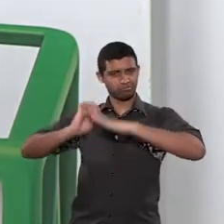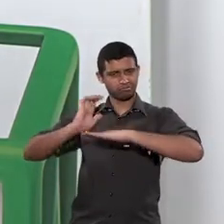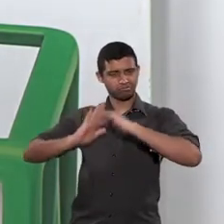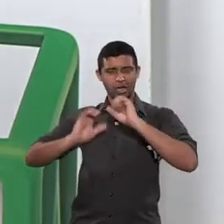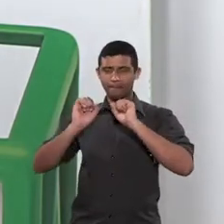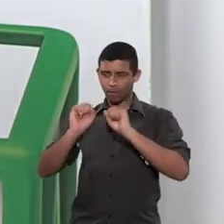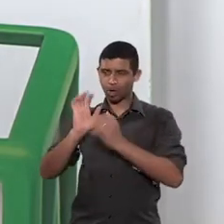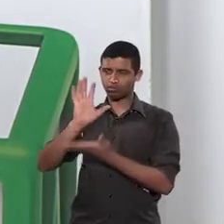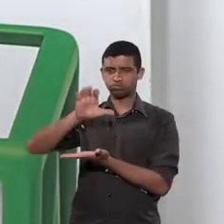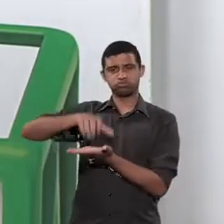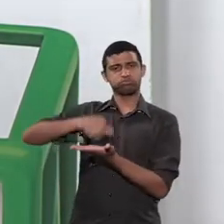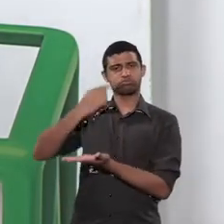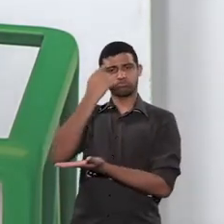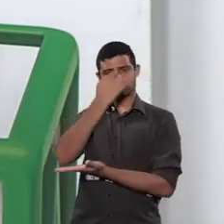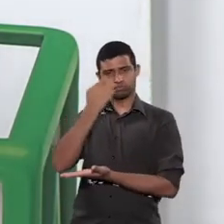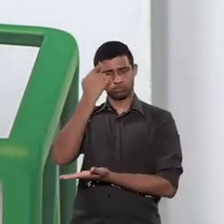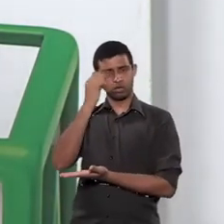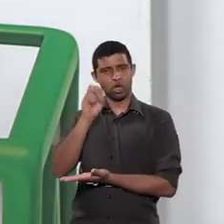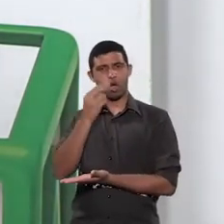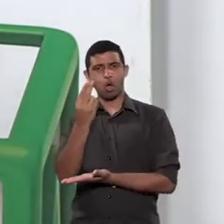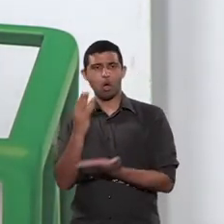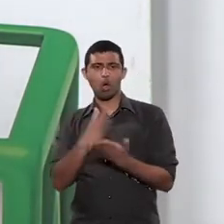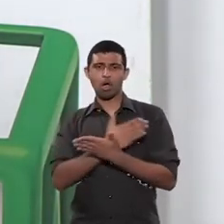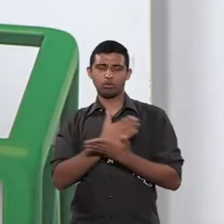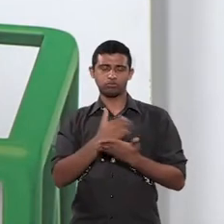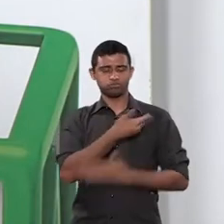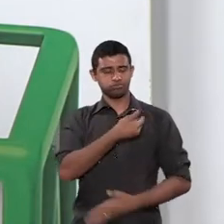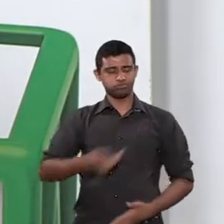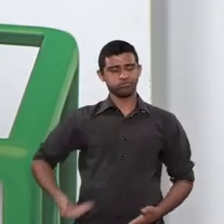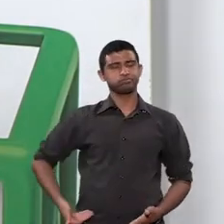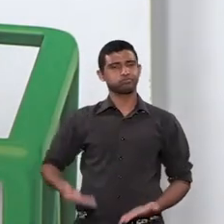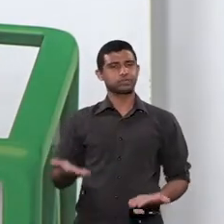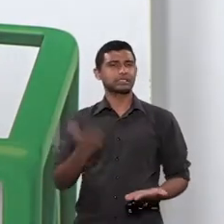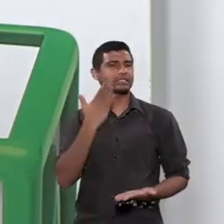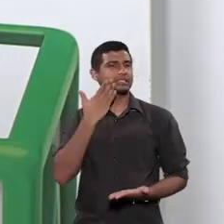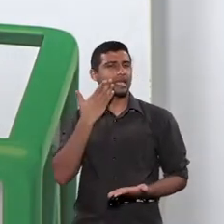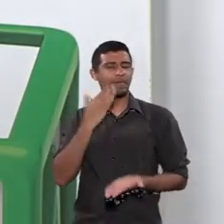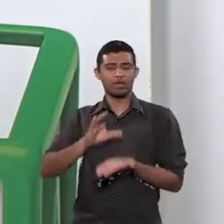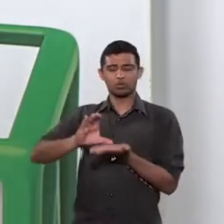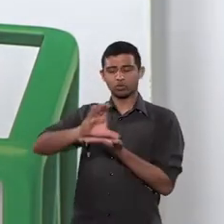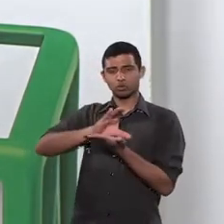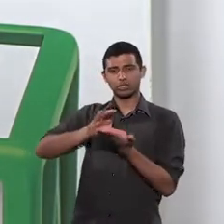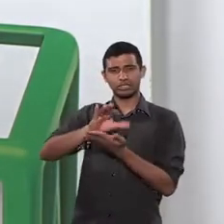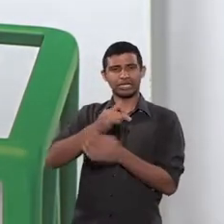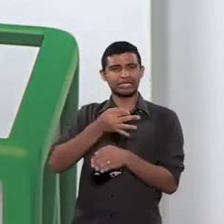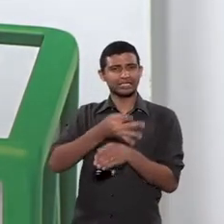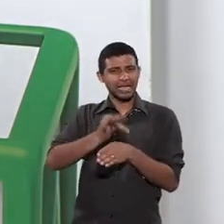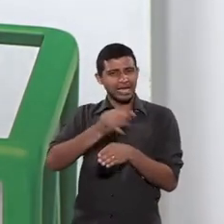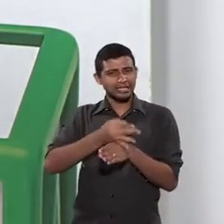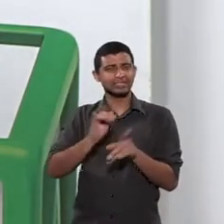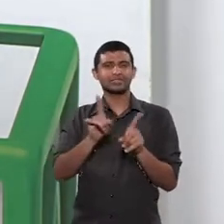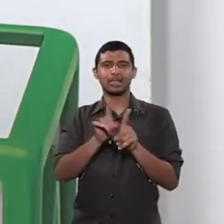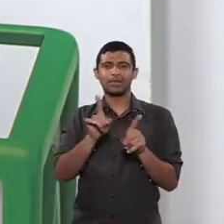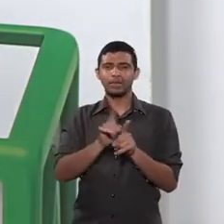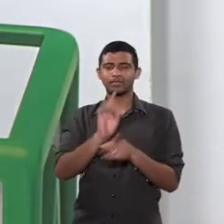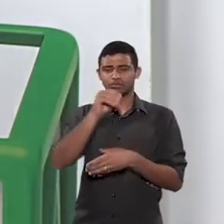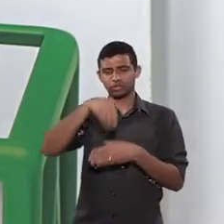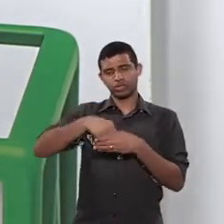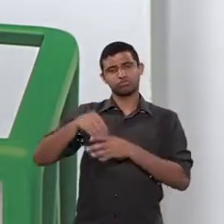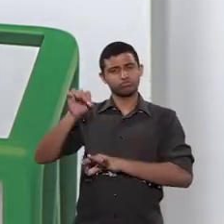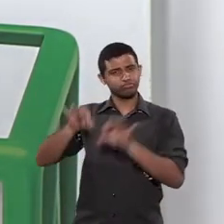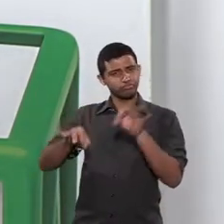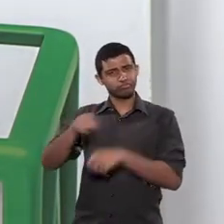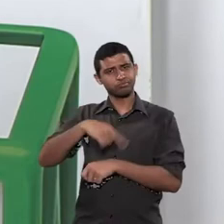desde os profissionais da área do direito até aqueles que no poder público deveriam tratar disso como os conselhos tutelares dentro dos próprios juizados,